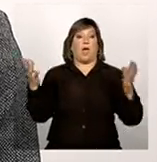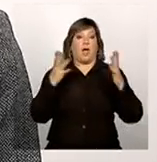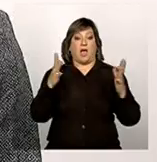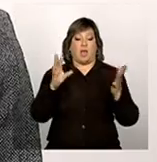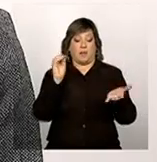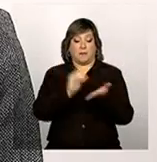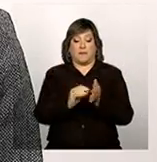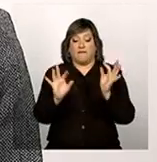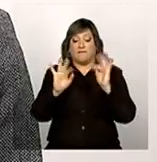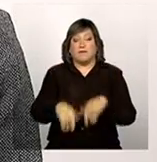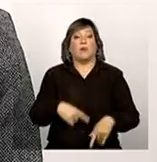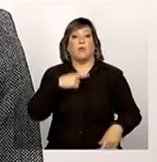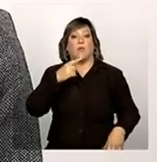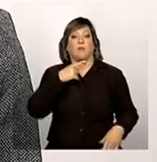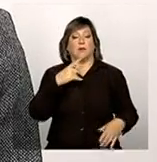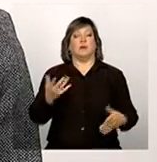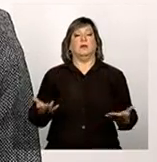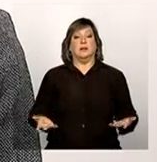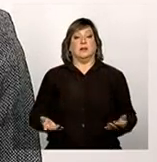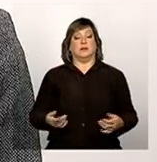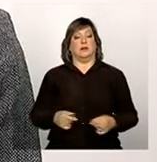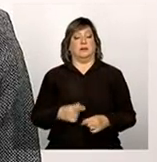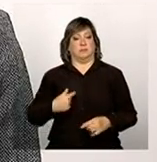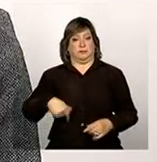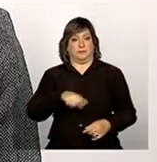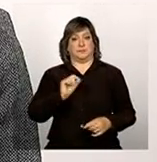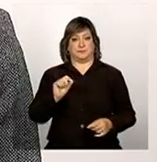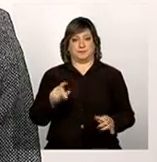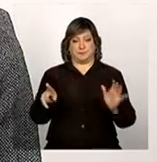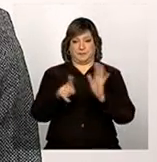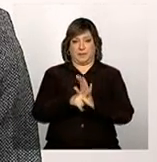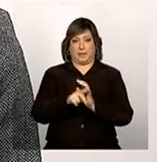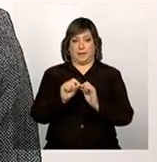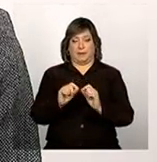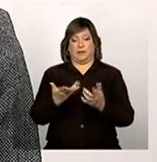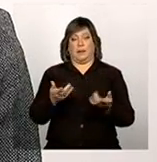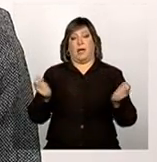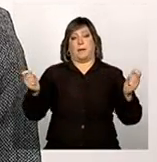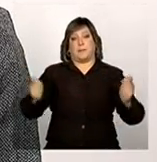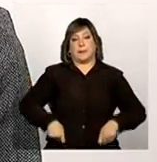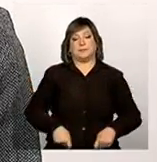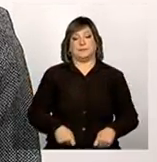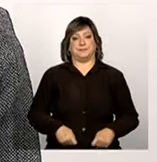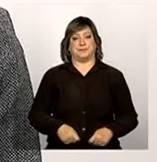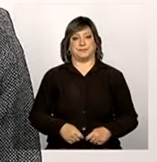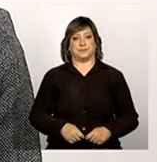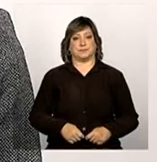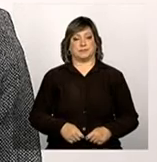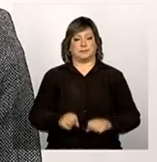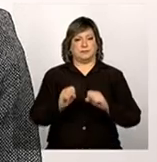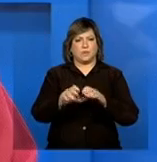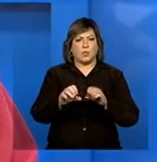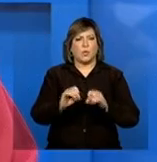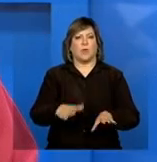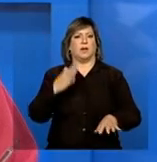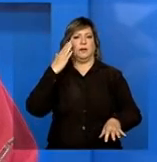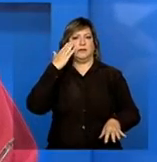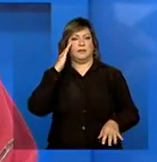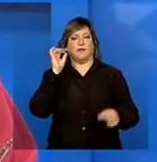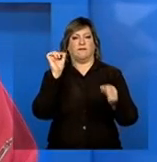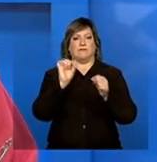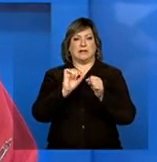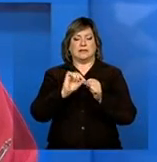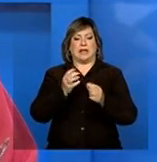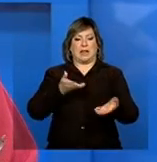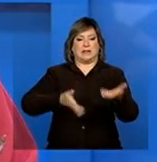questionário, ou então, a nossa própria capacidade de orientar, de fazer o atendimento